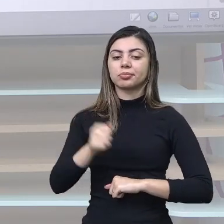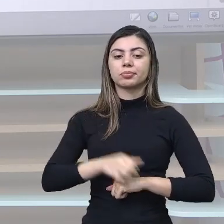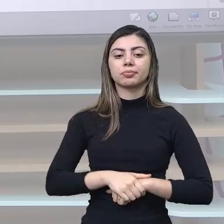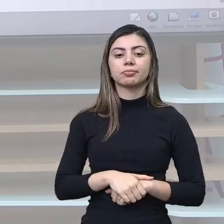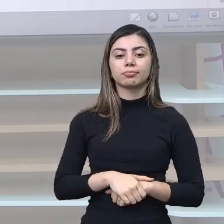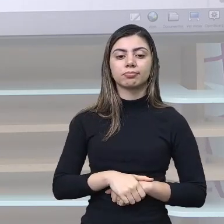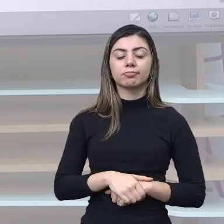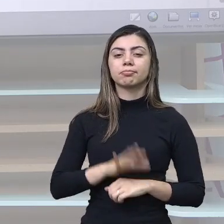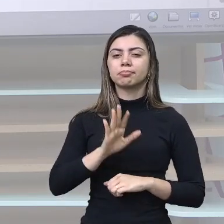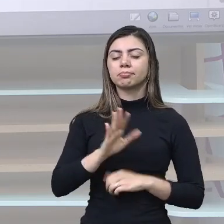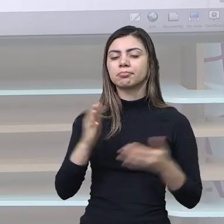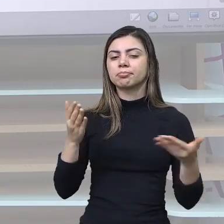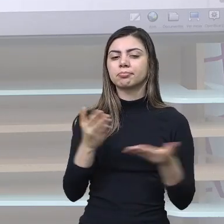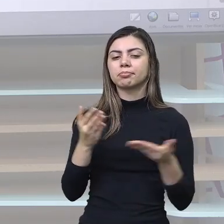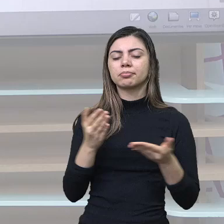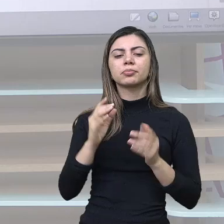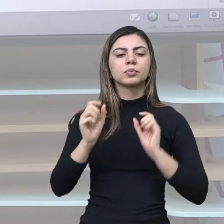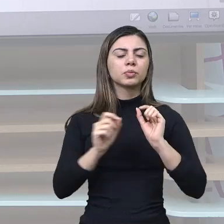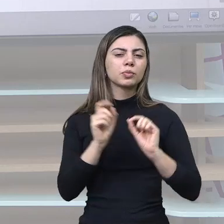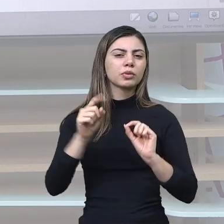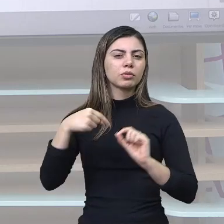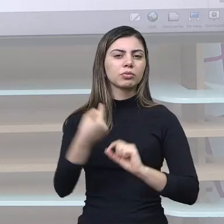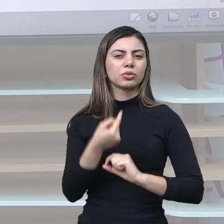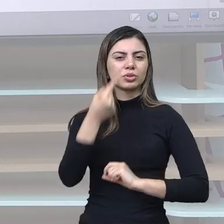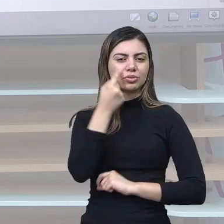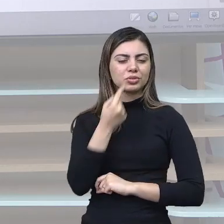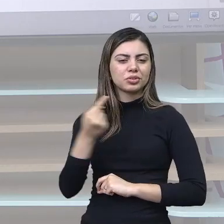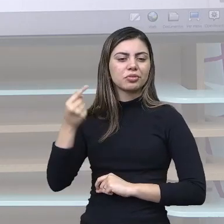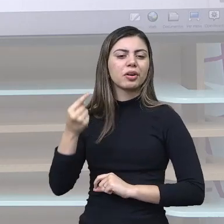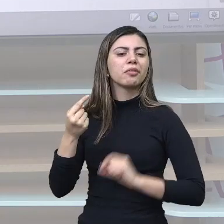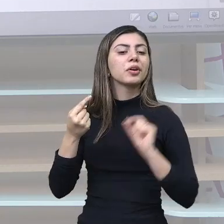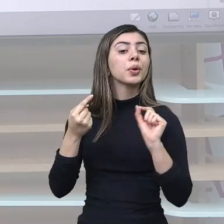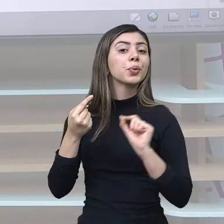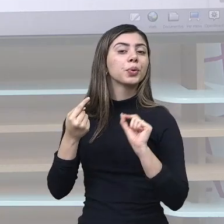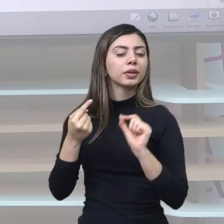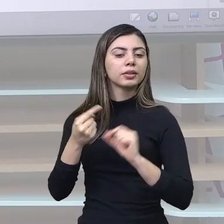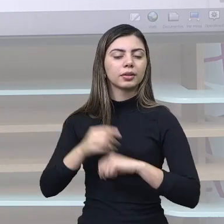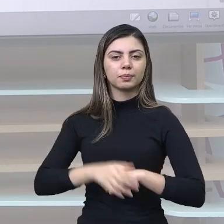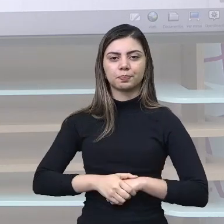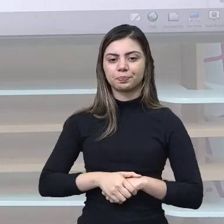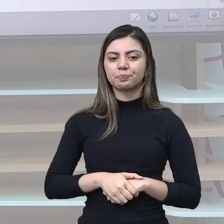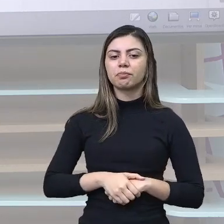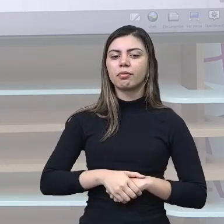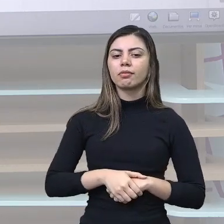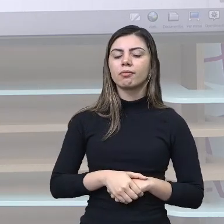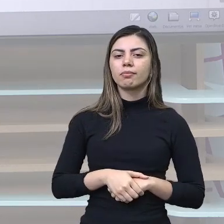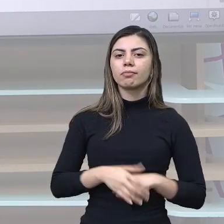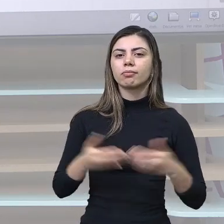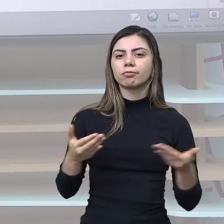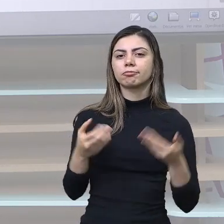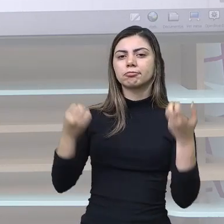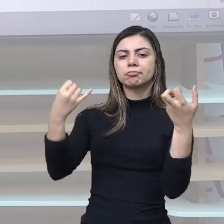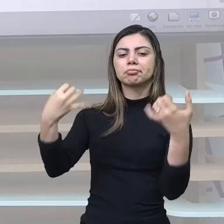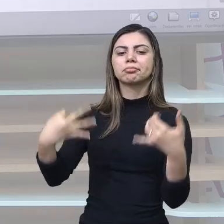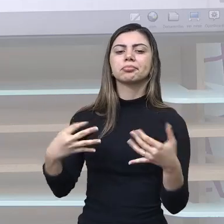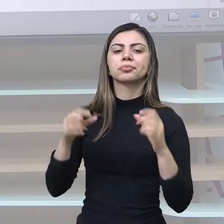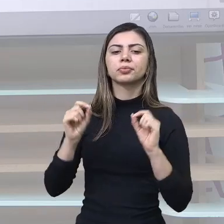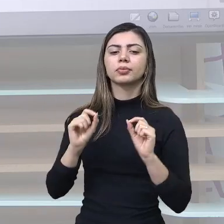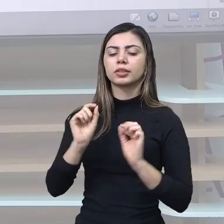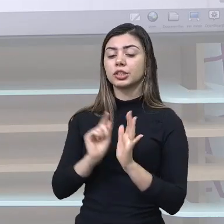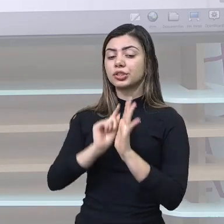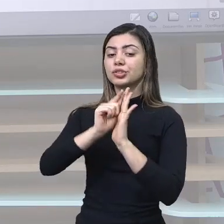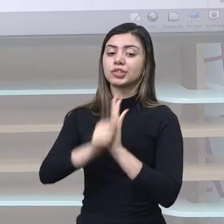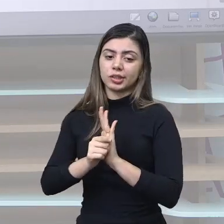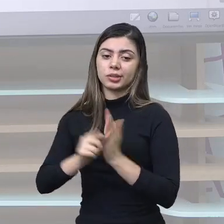Agora, nós vamos conhecer ou desenvolver um pouquinho mais sobre o gênero